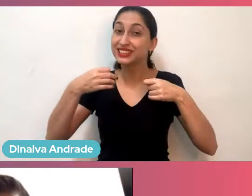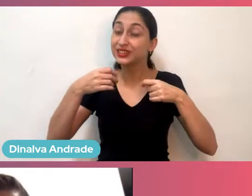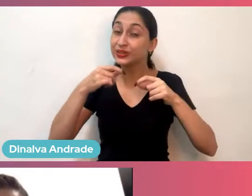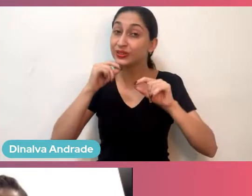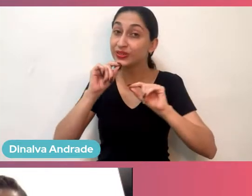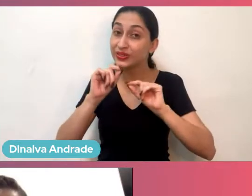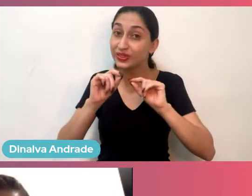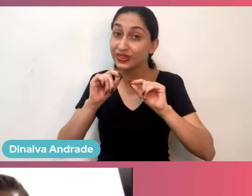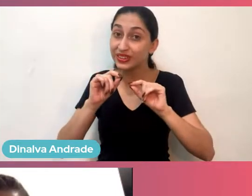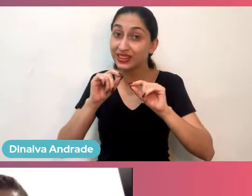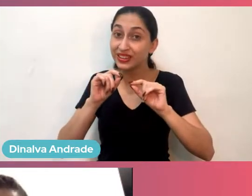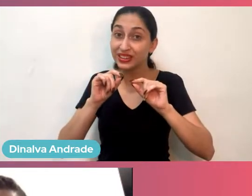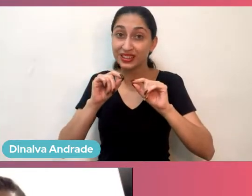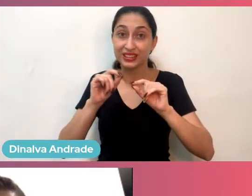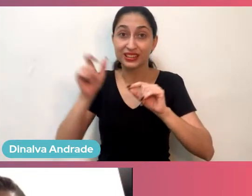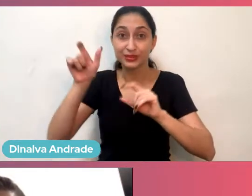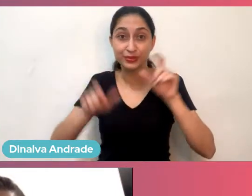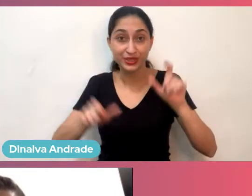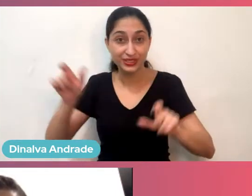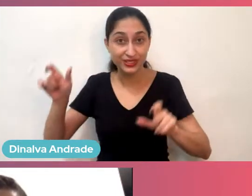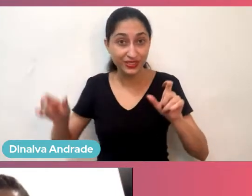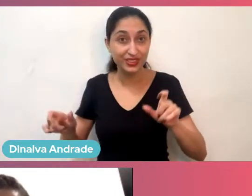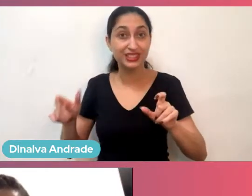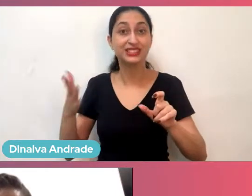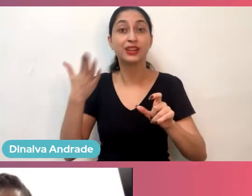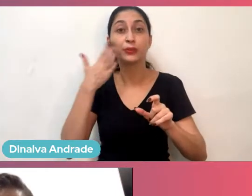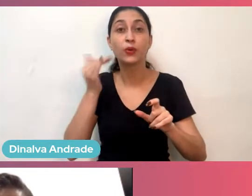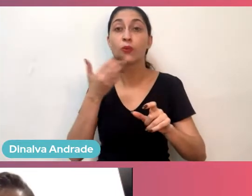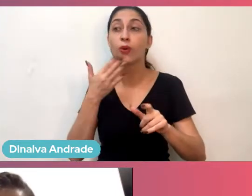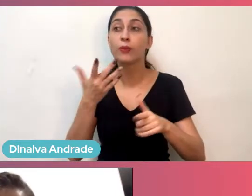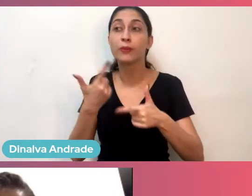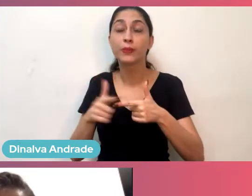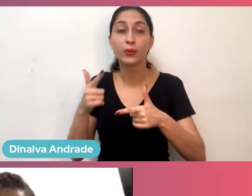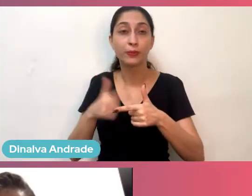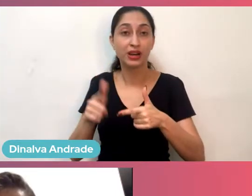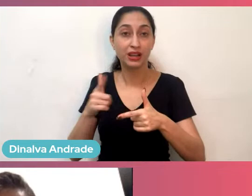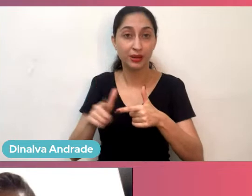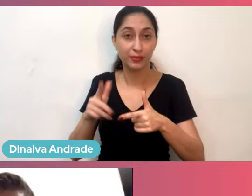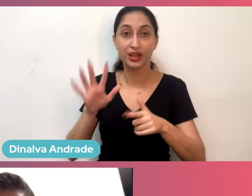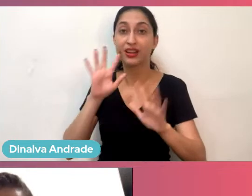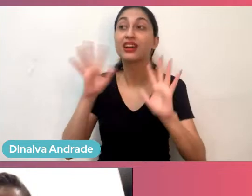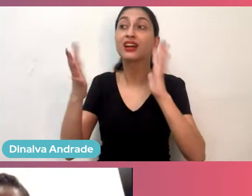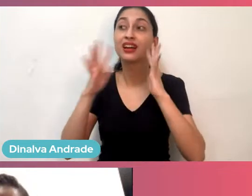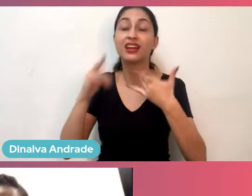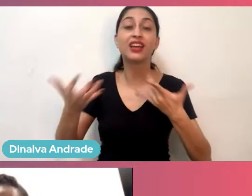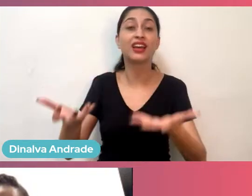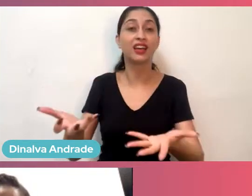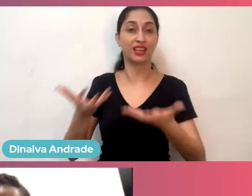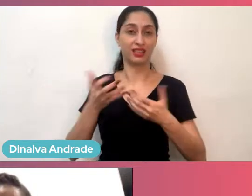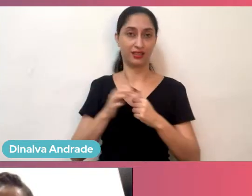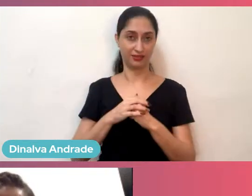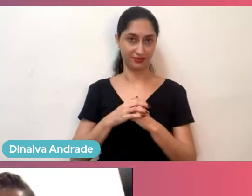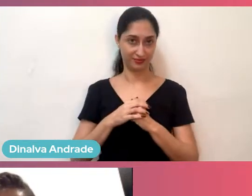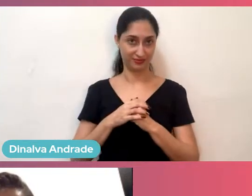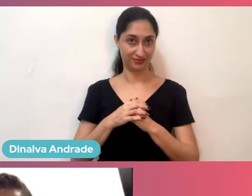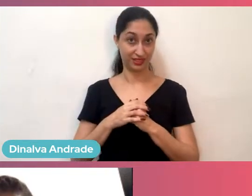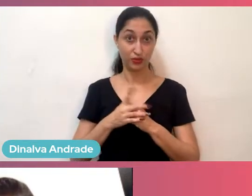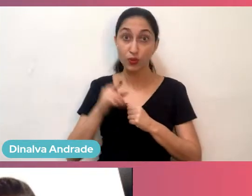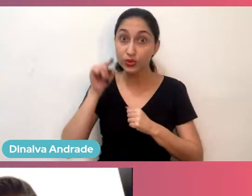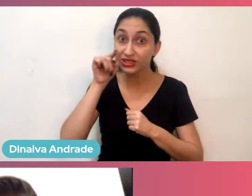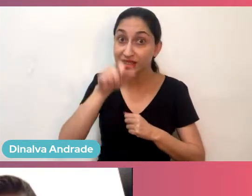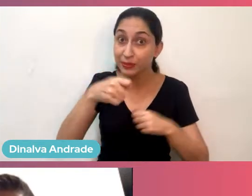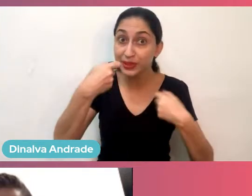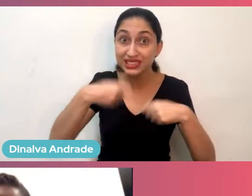problema que as pessoas querem resolver. Eu acho que isso é fundamental. Você precisa